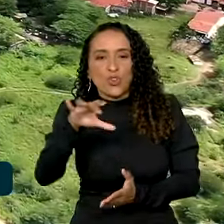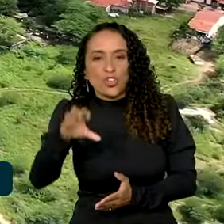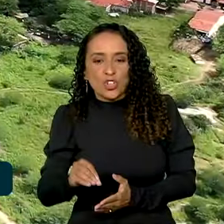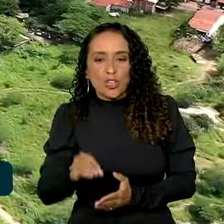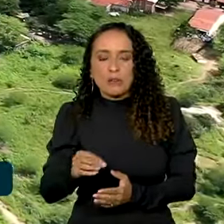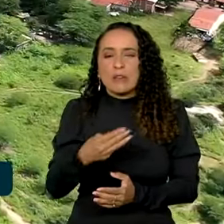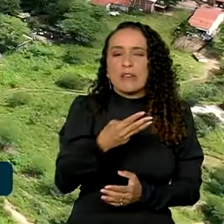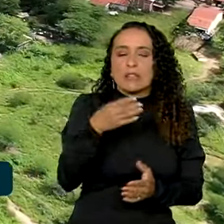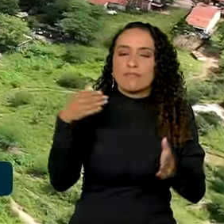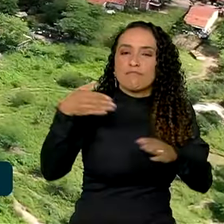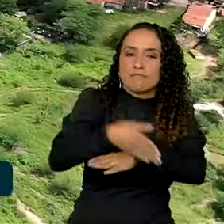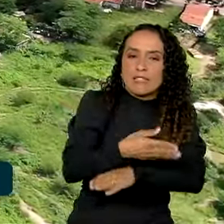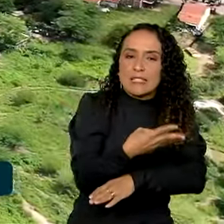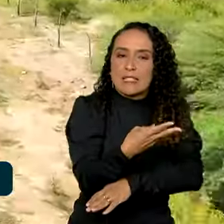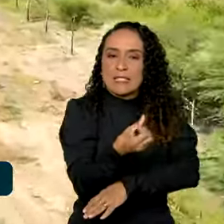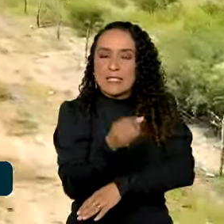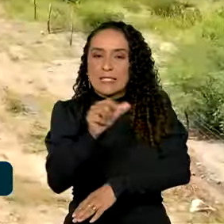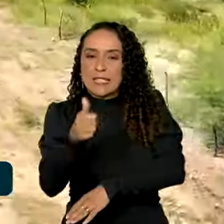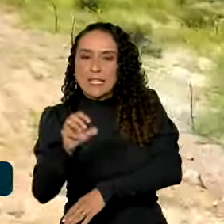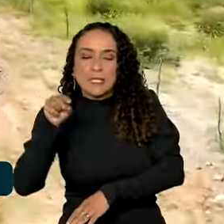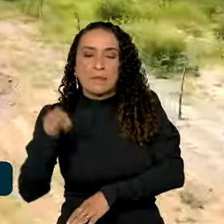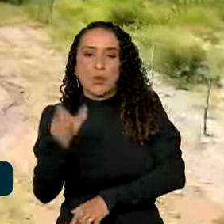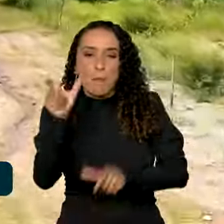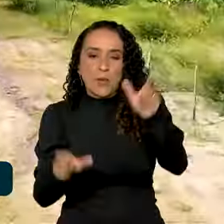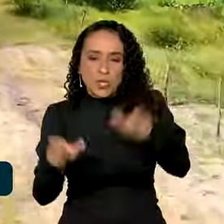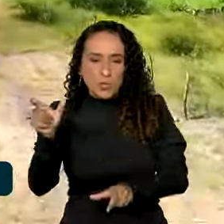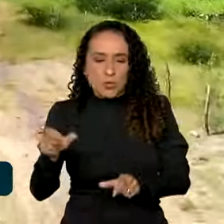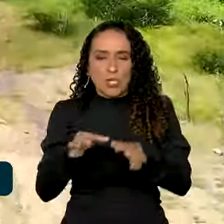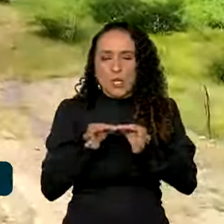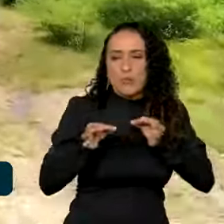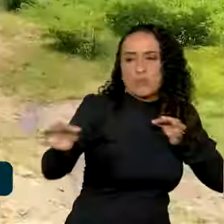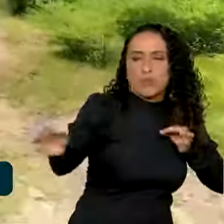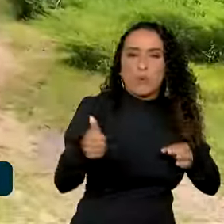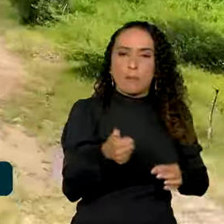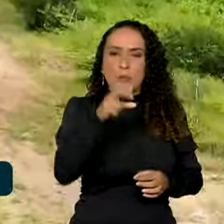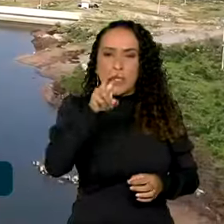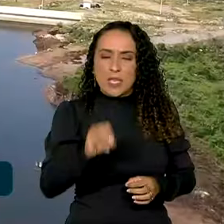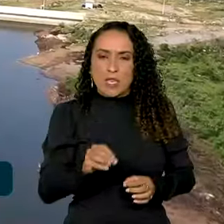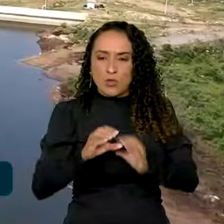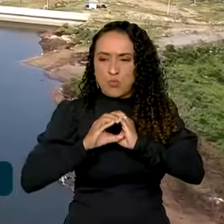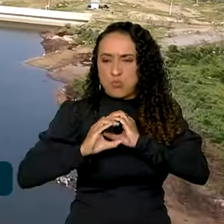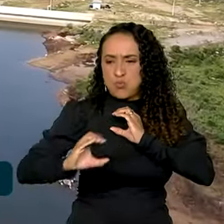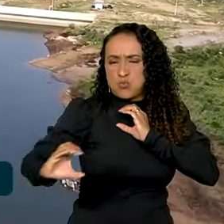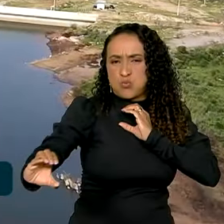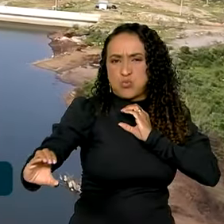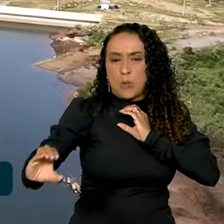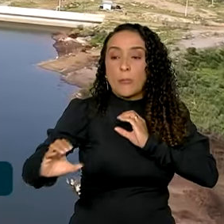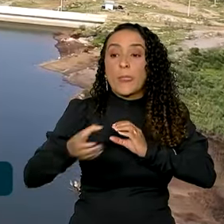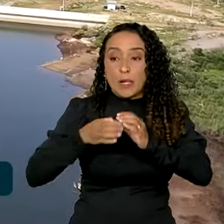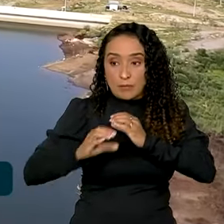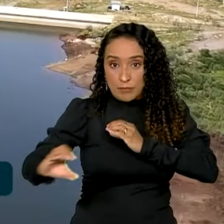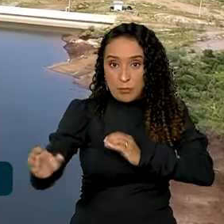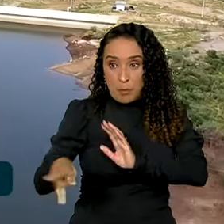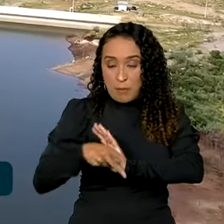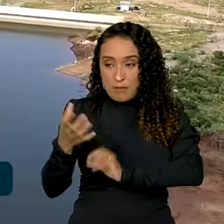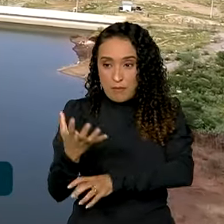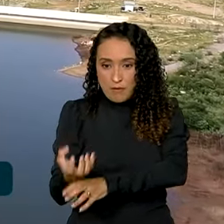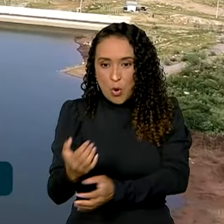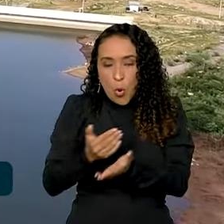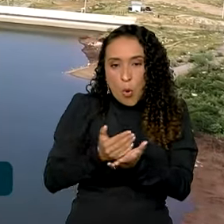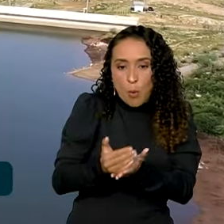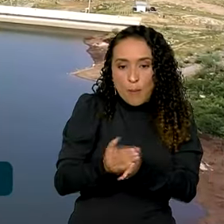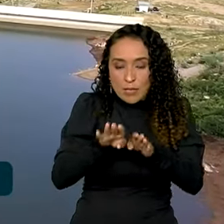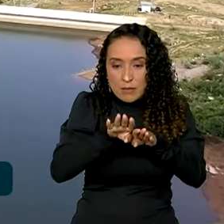615 mil pessoas. Com 1.500 quilômetros de tubulação, o sistema adutor do Agreste começa na